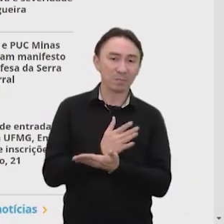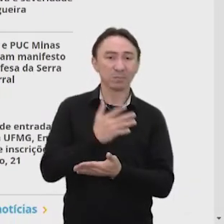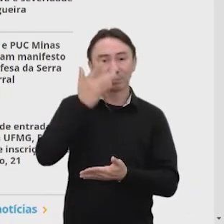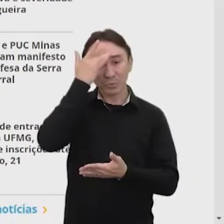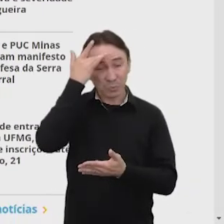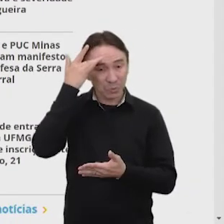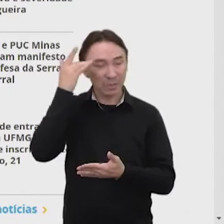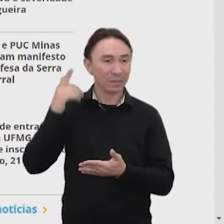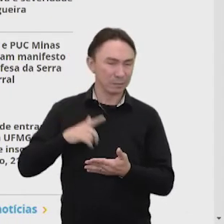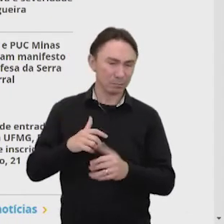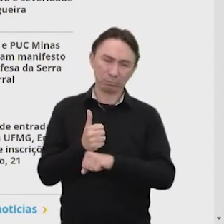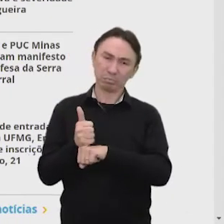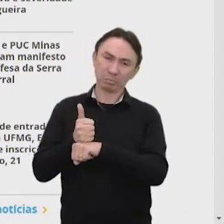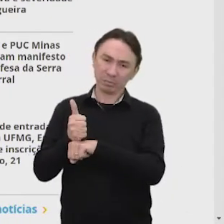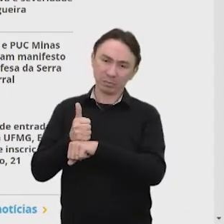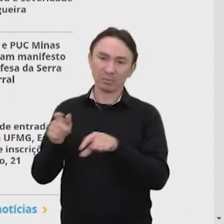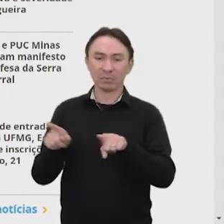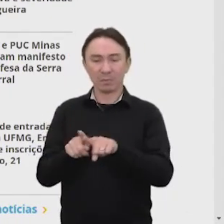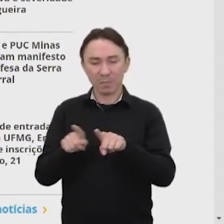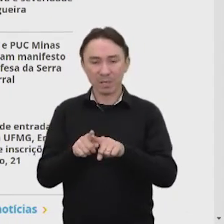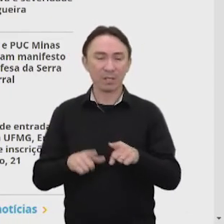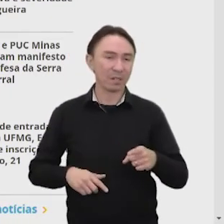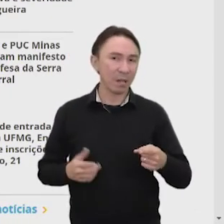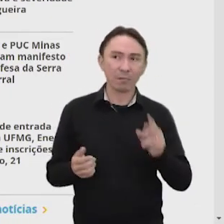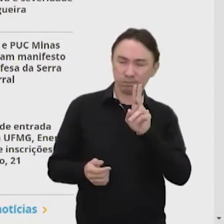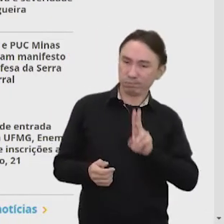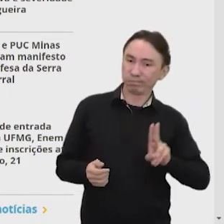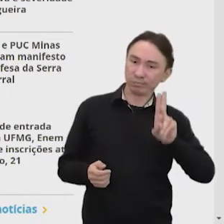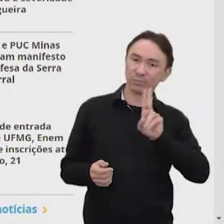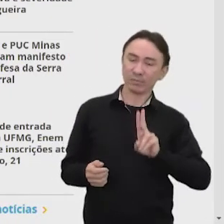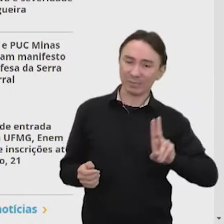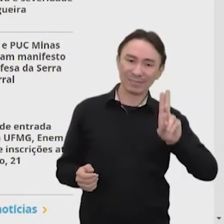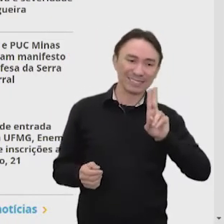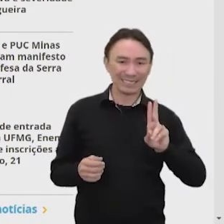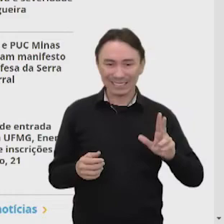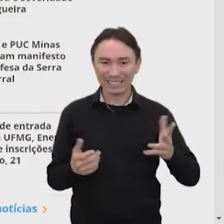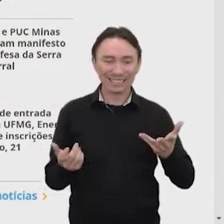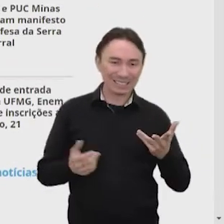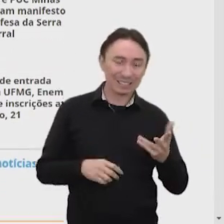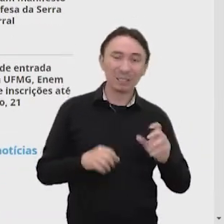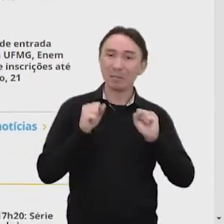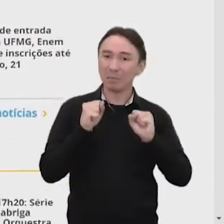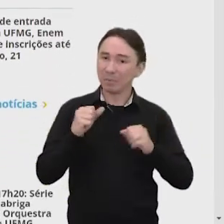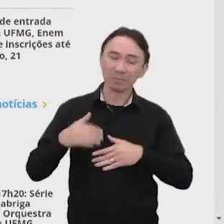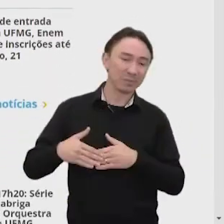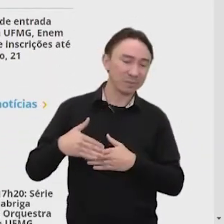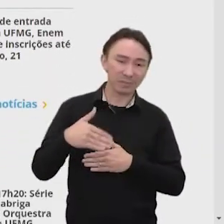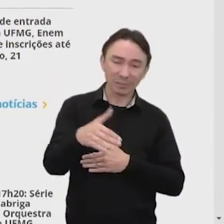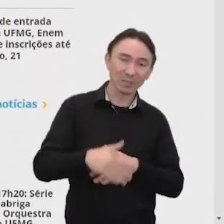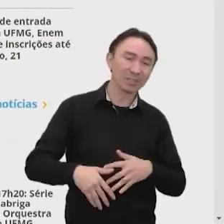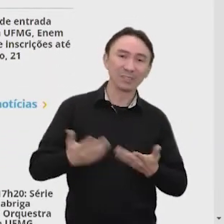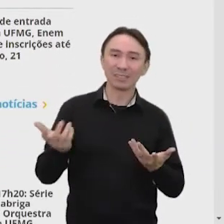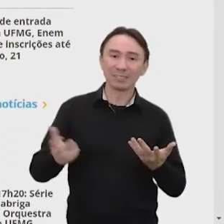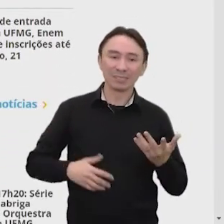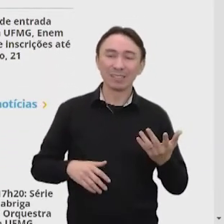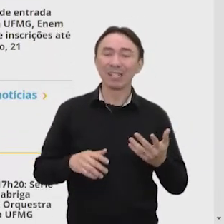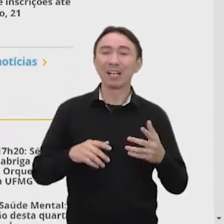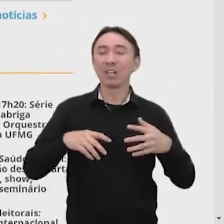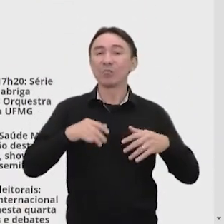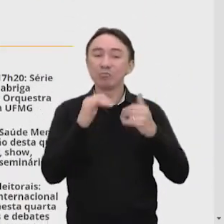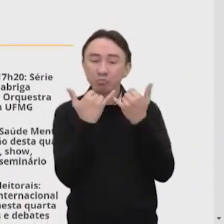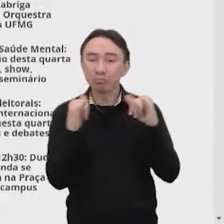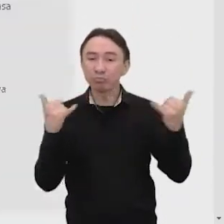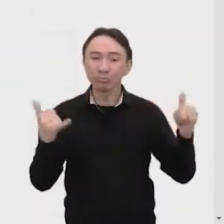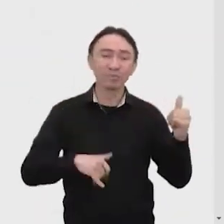consumidores sobre a possível crise de abastecimento em razão da falta de água nos reservatórios das hidrelétricas.